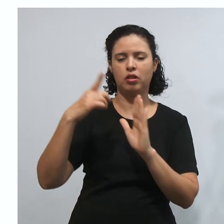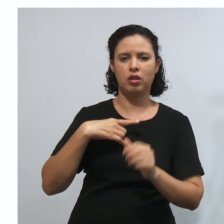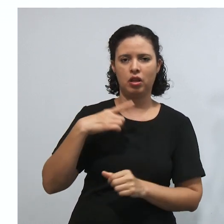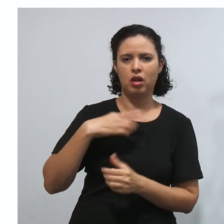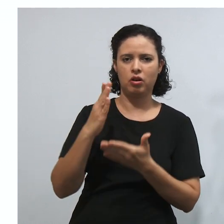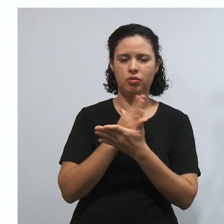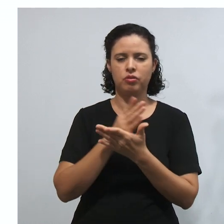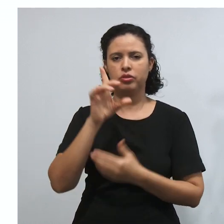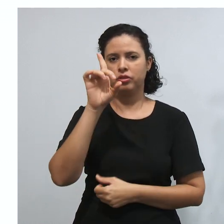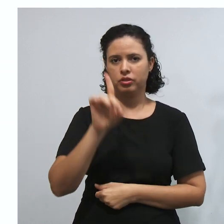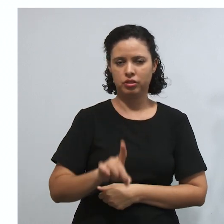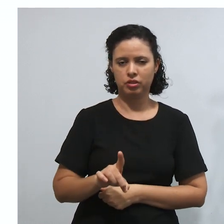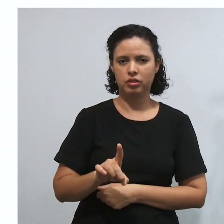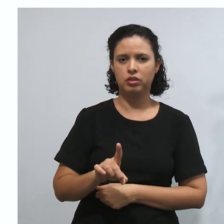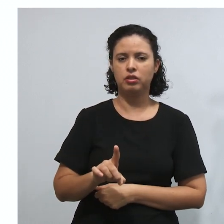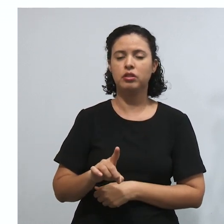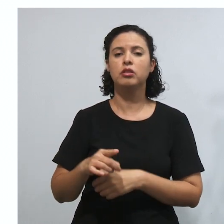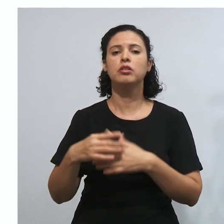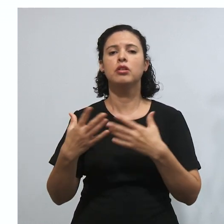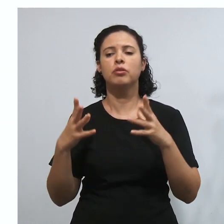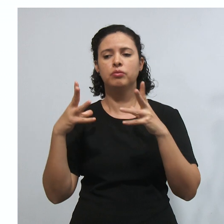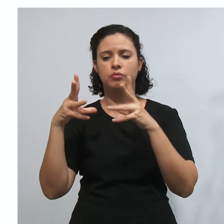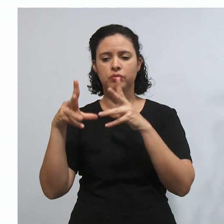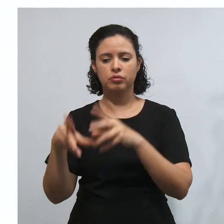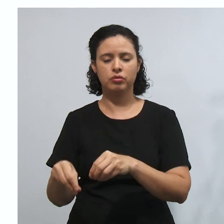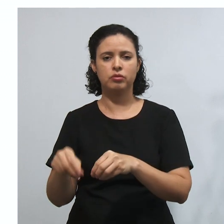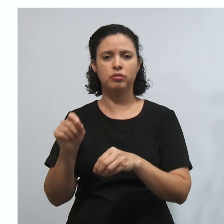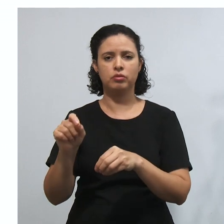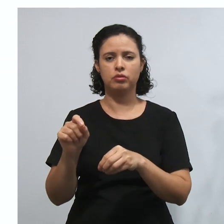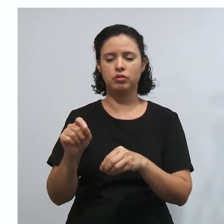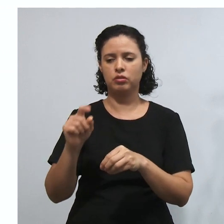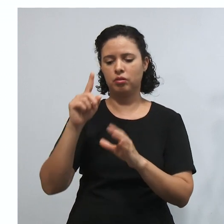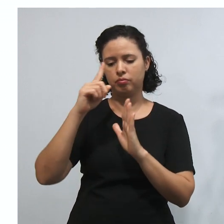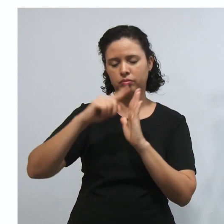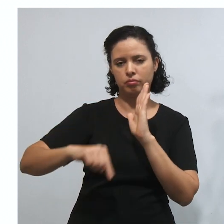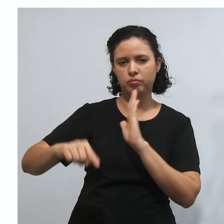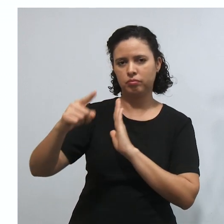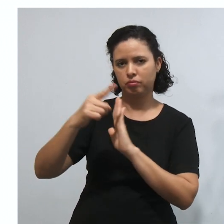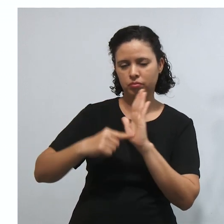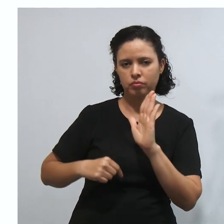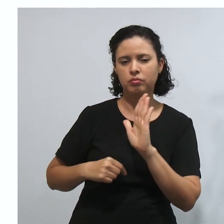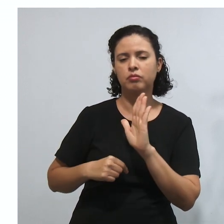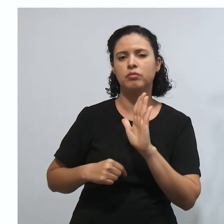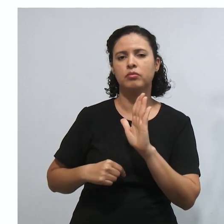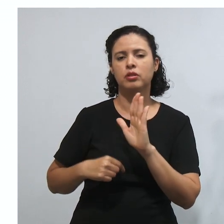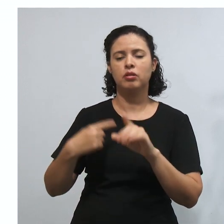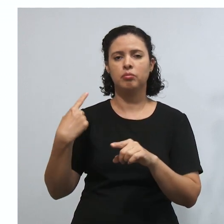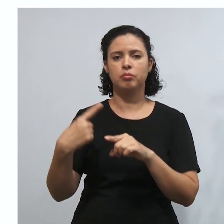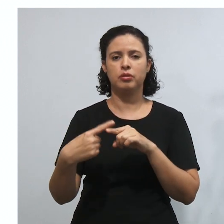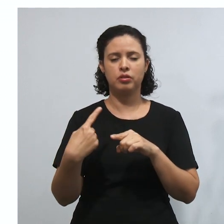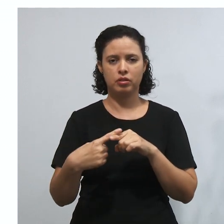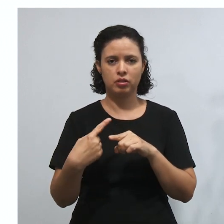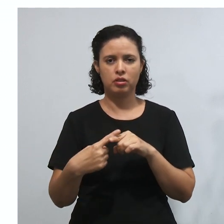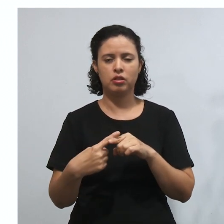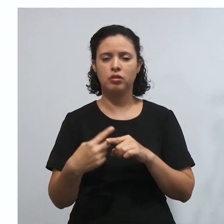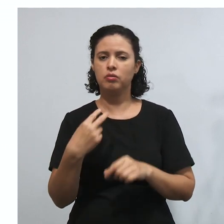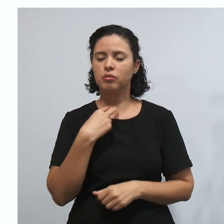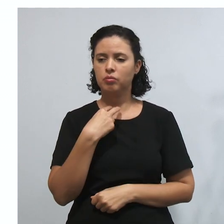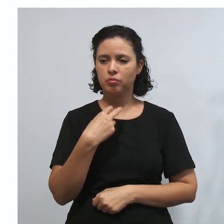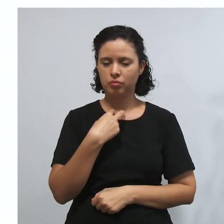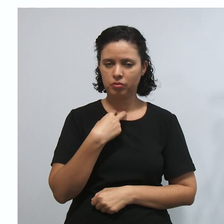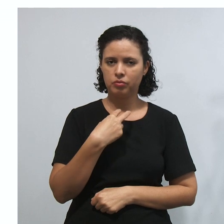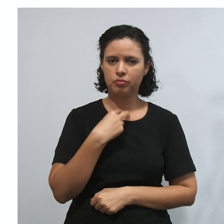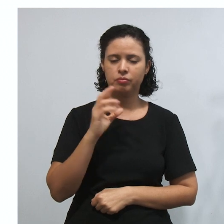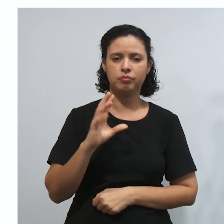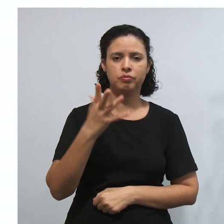gerou algumas situações obviamente que isso tudo vai ter que ser revisto porque em momento algum pode ter validade as